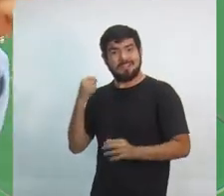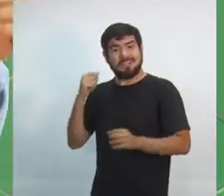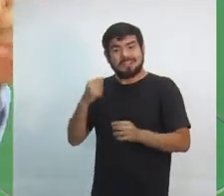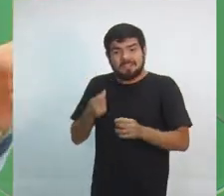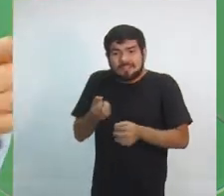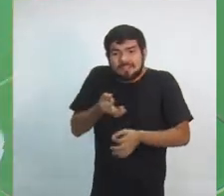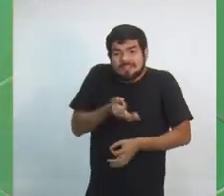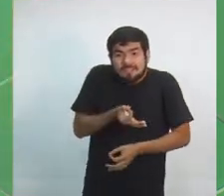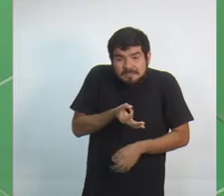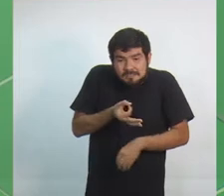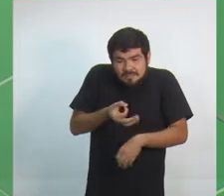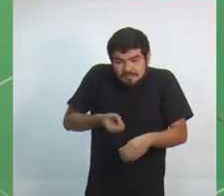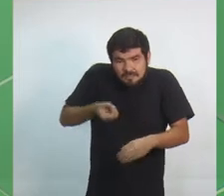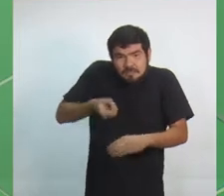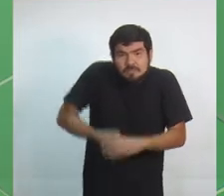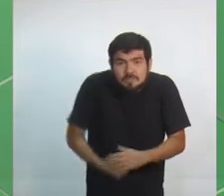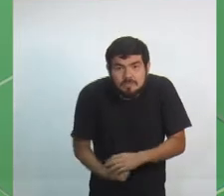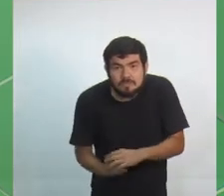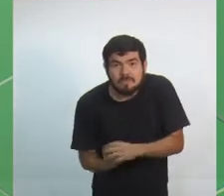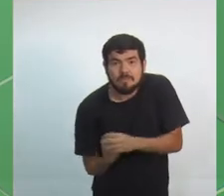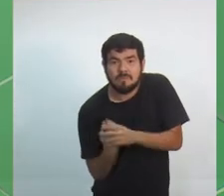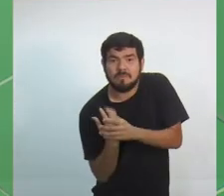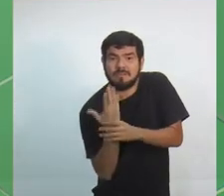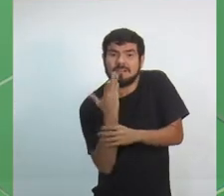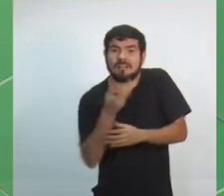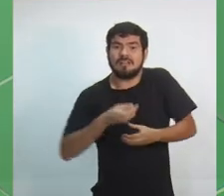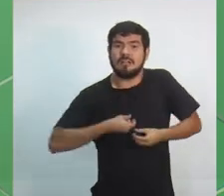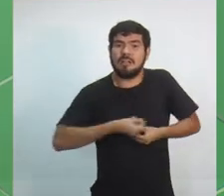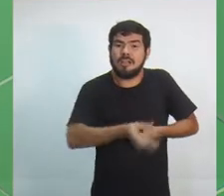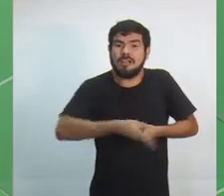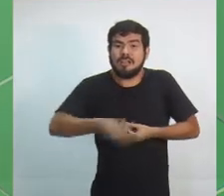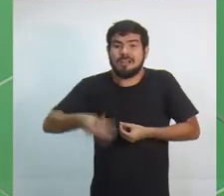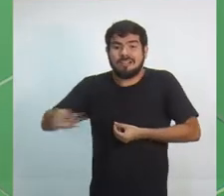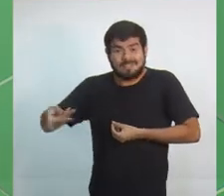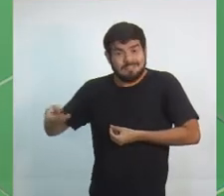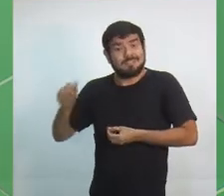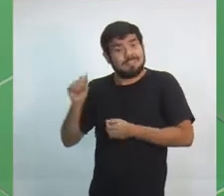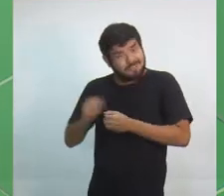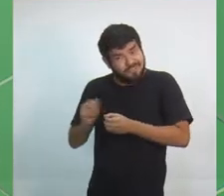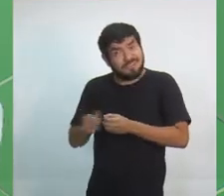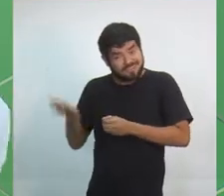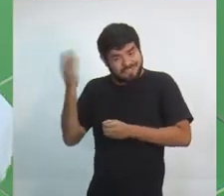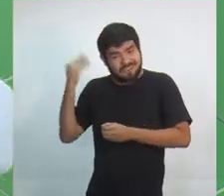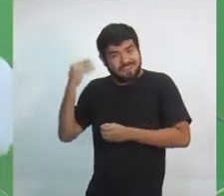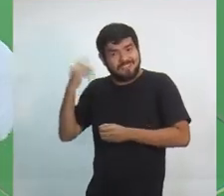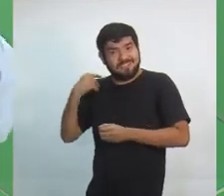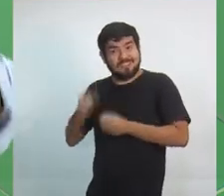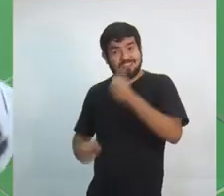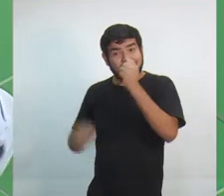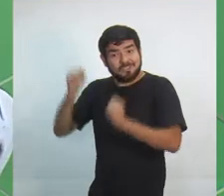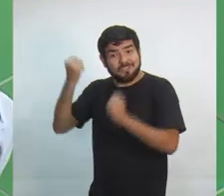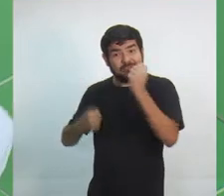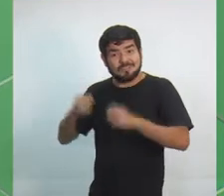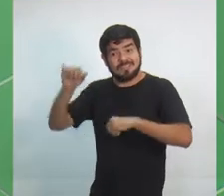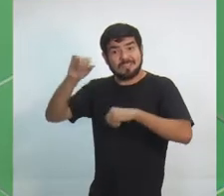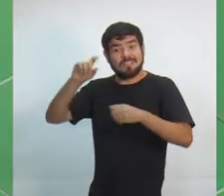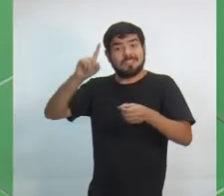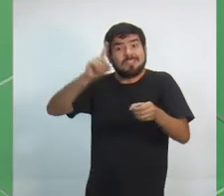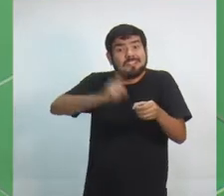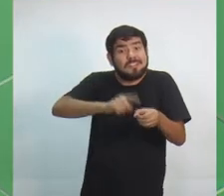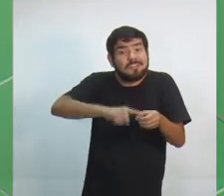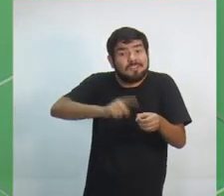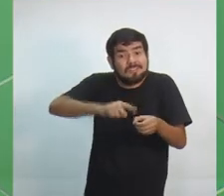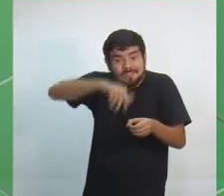o preço da borracha, se fez indústrias no interior do Amazonas, para que a gente pudesse industrializar a